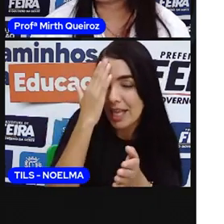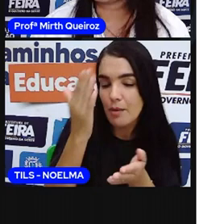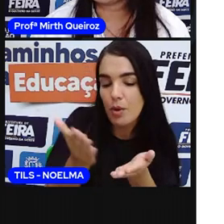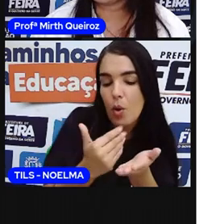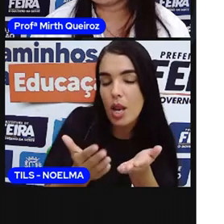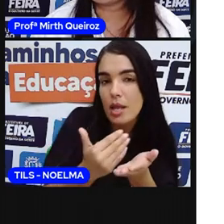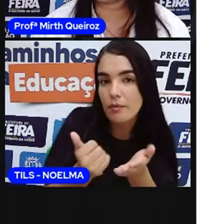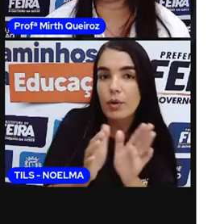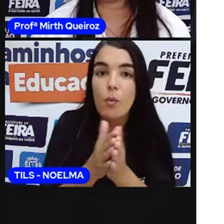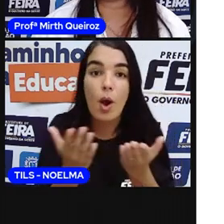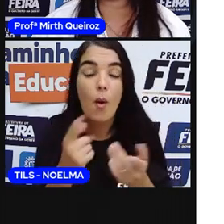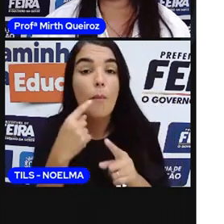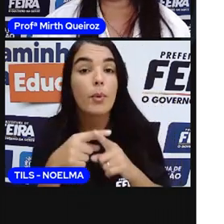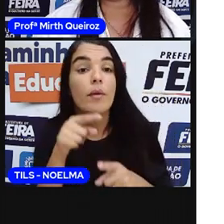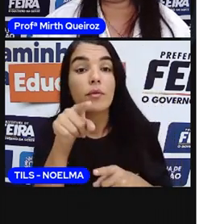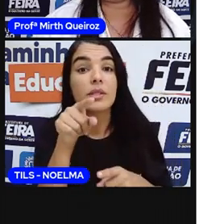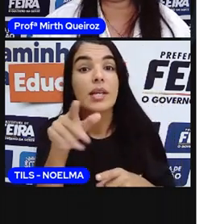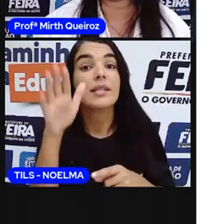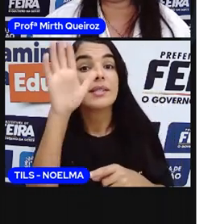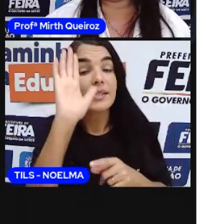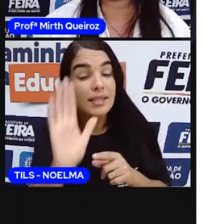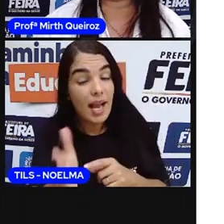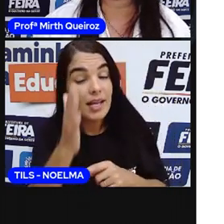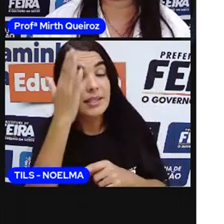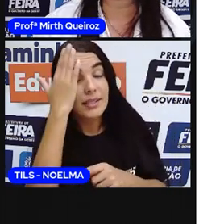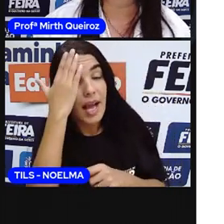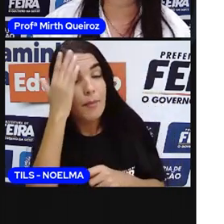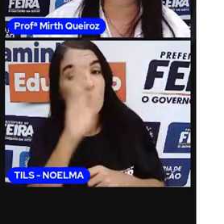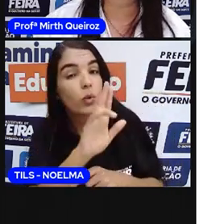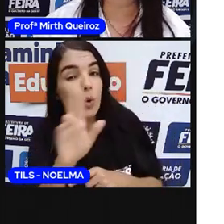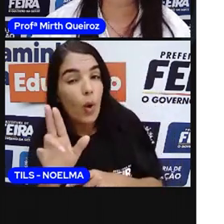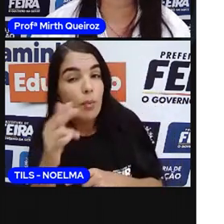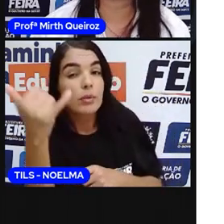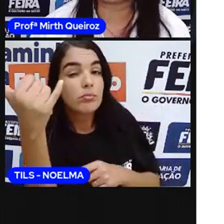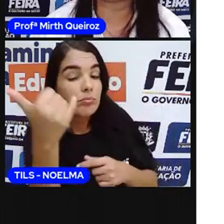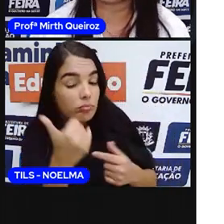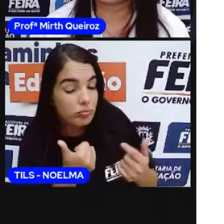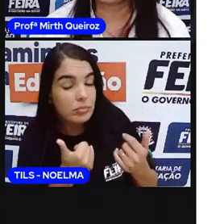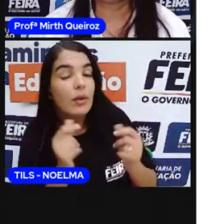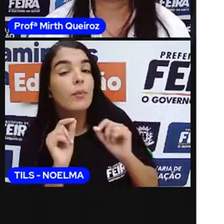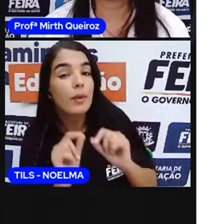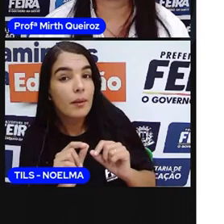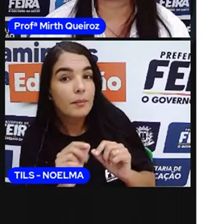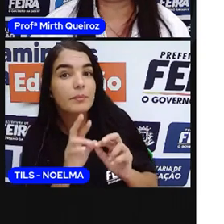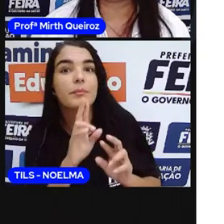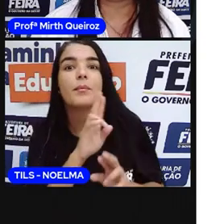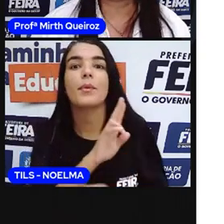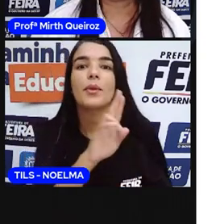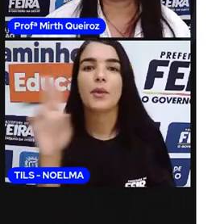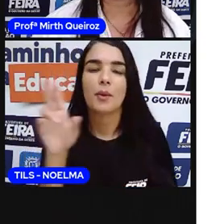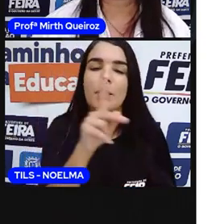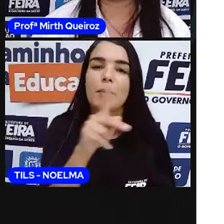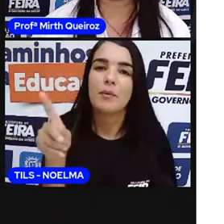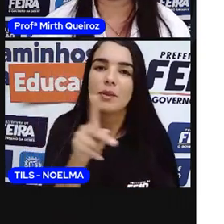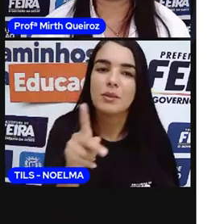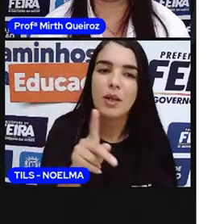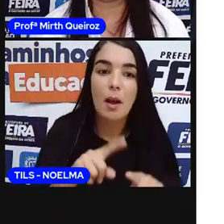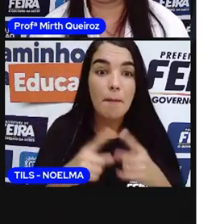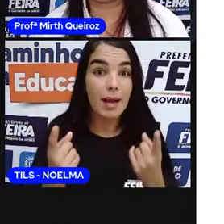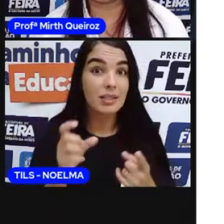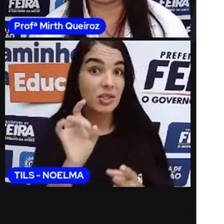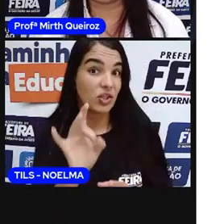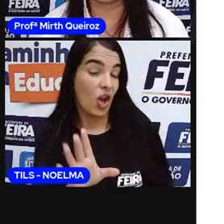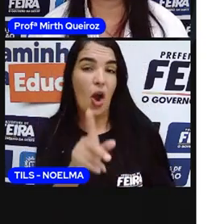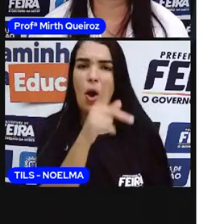E vocês... Por quê? Porque vocês teriam a informação de que o professor se trata. Então, já o termo